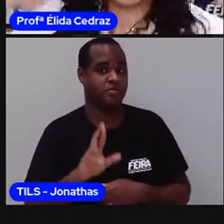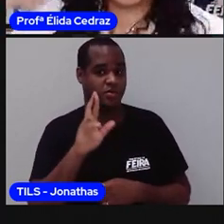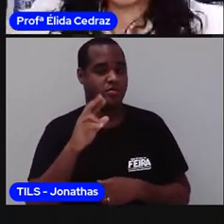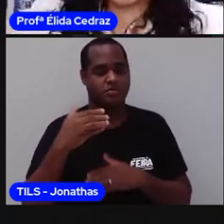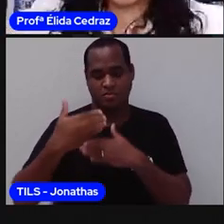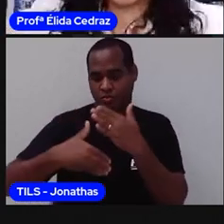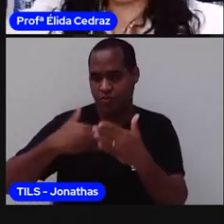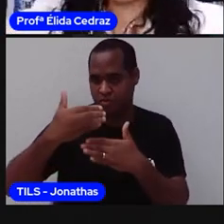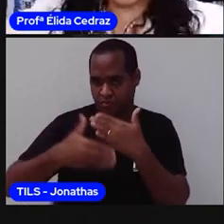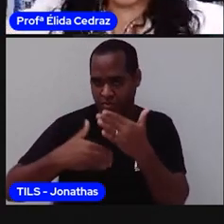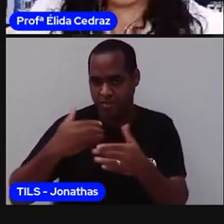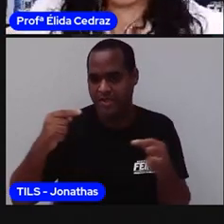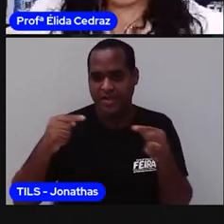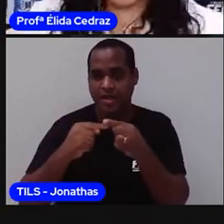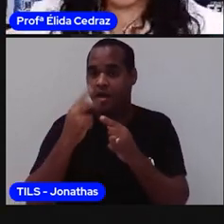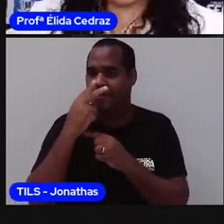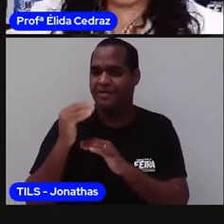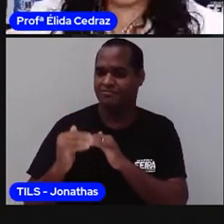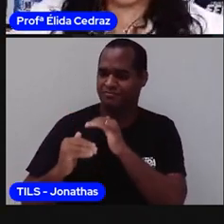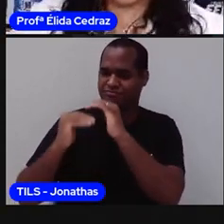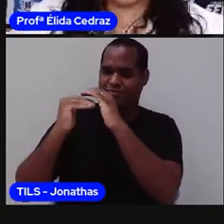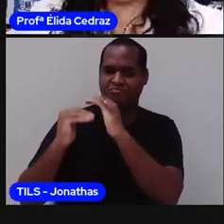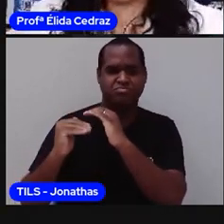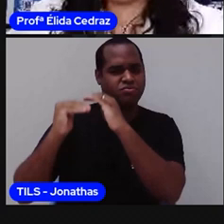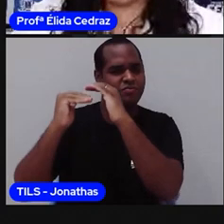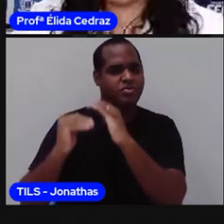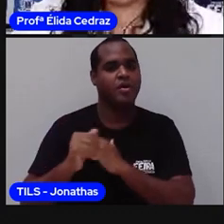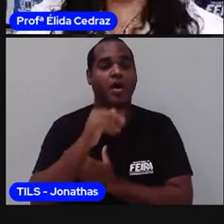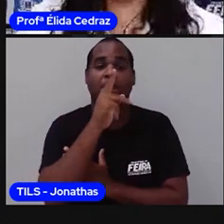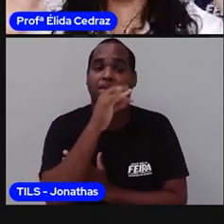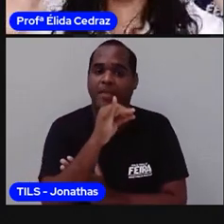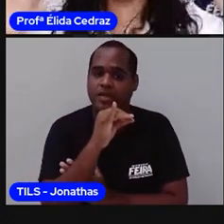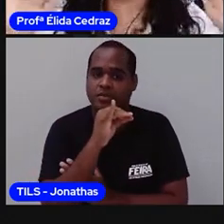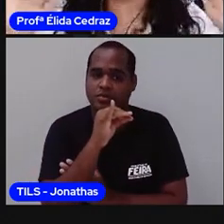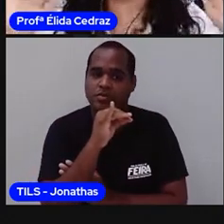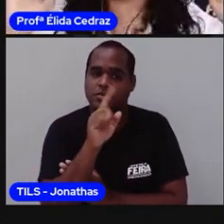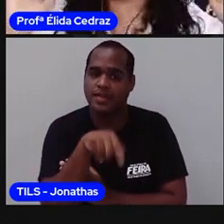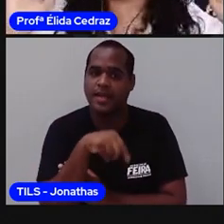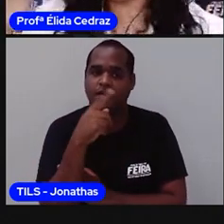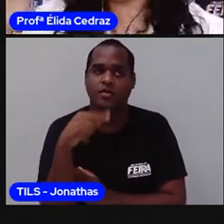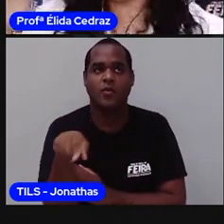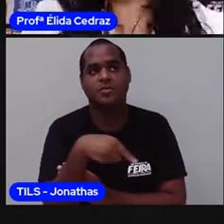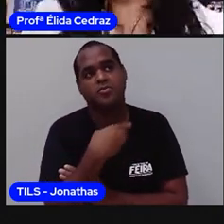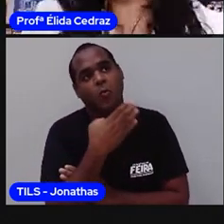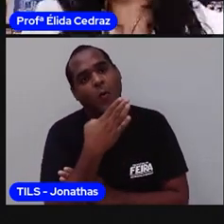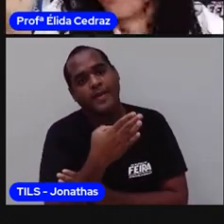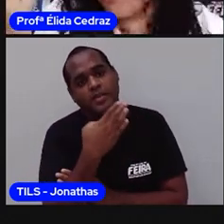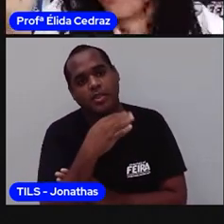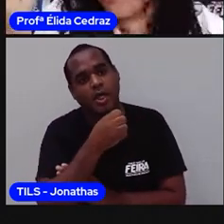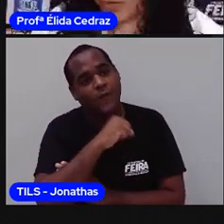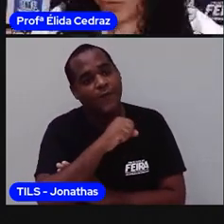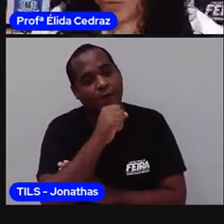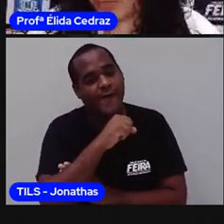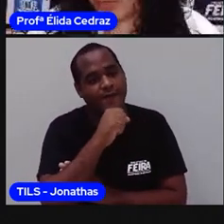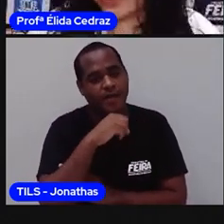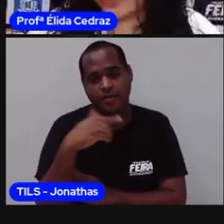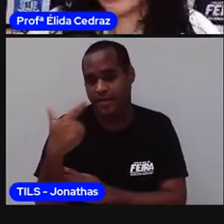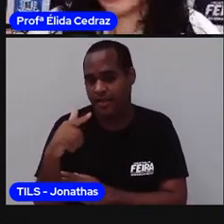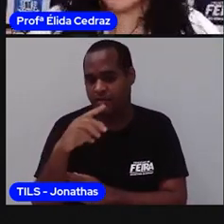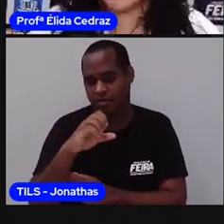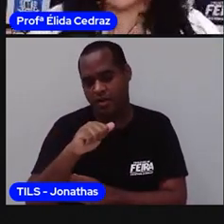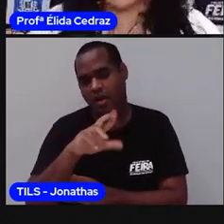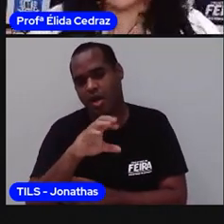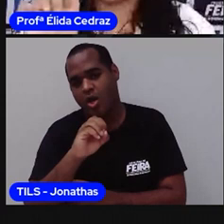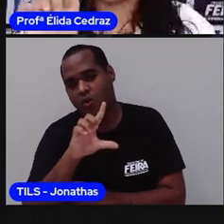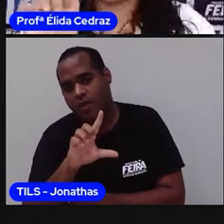Sempre acima da gente. Os pais. E agora nós vamos conhecer os avós de Carolina. Olha